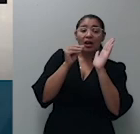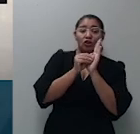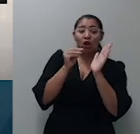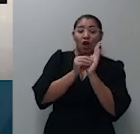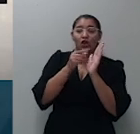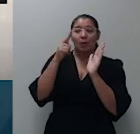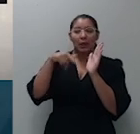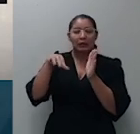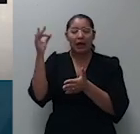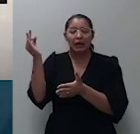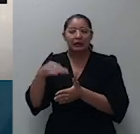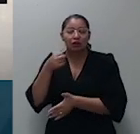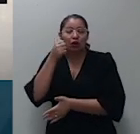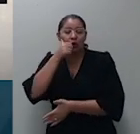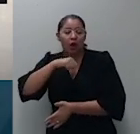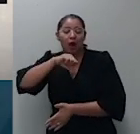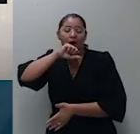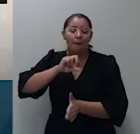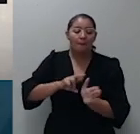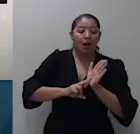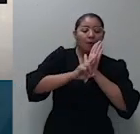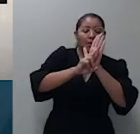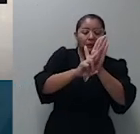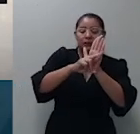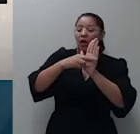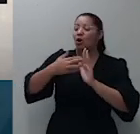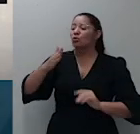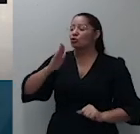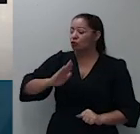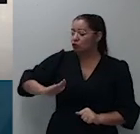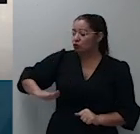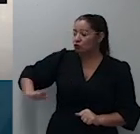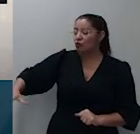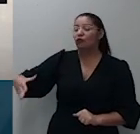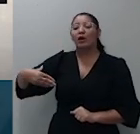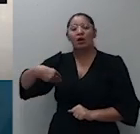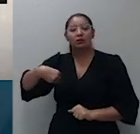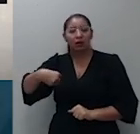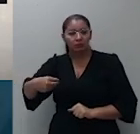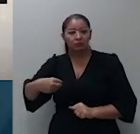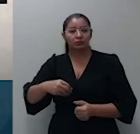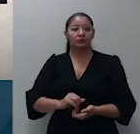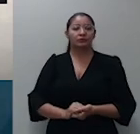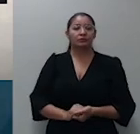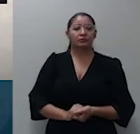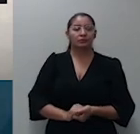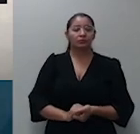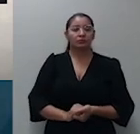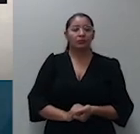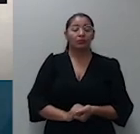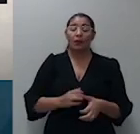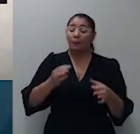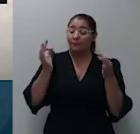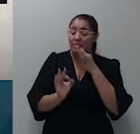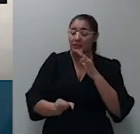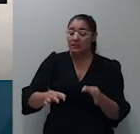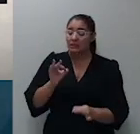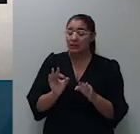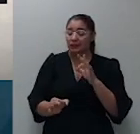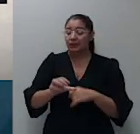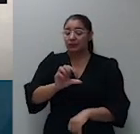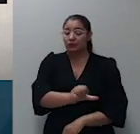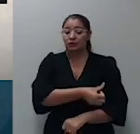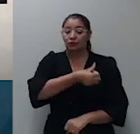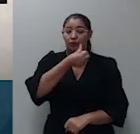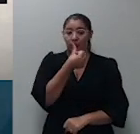para representar os filhos menores quer em razão da falta de prévia autorização judicial ponto seis disseram ainda suas excelências